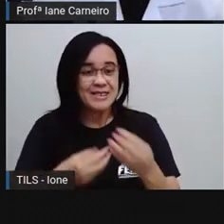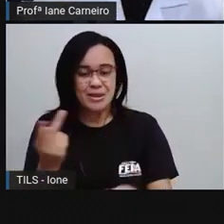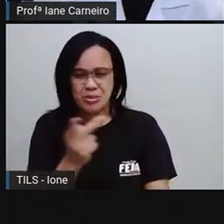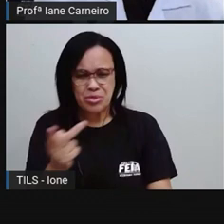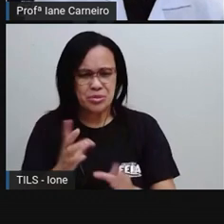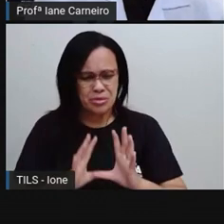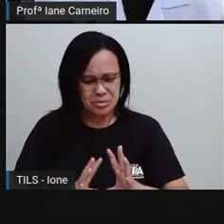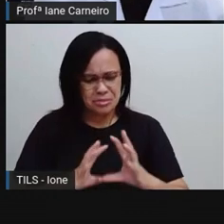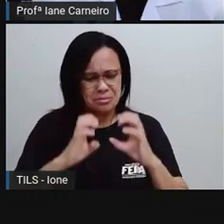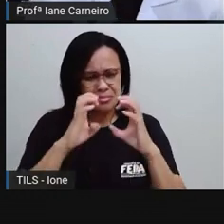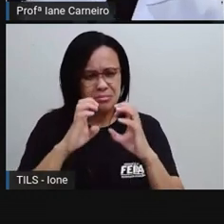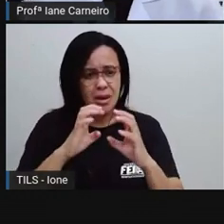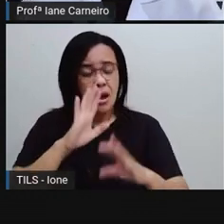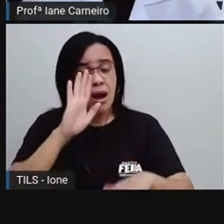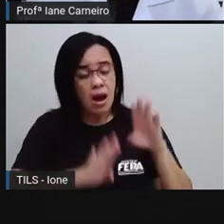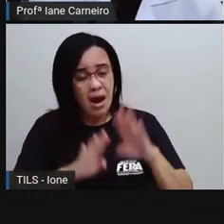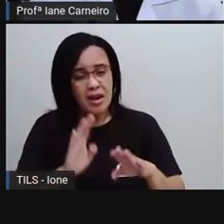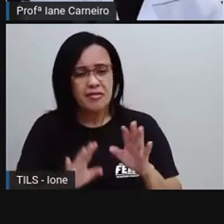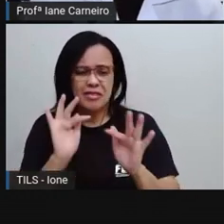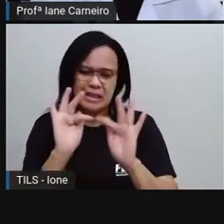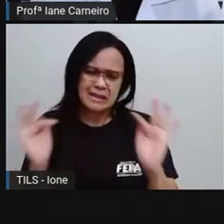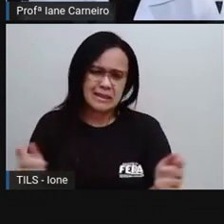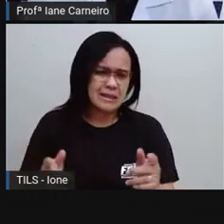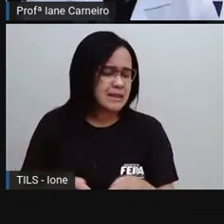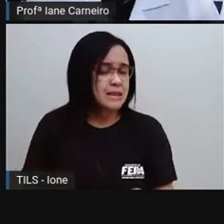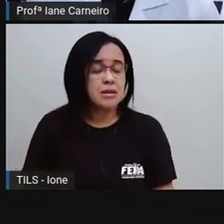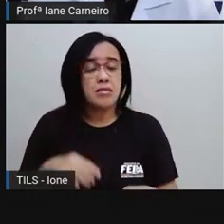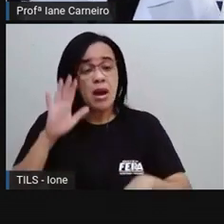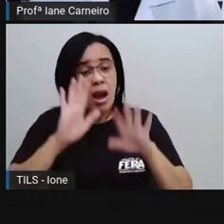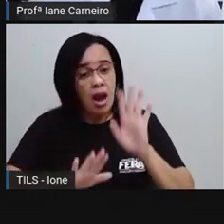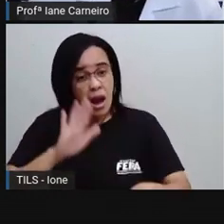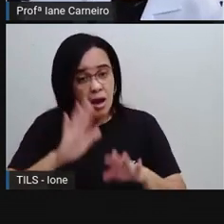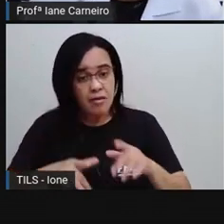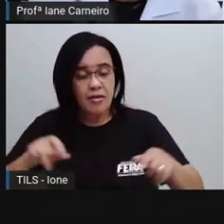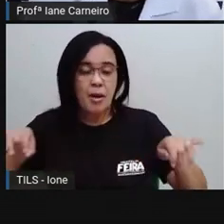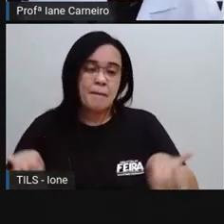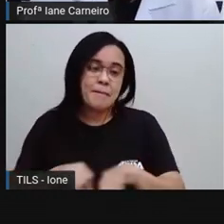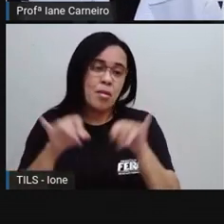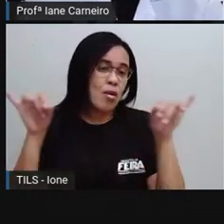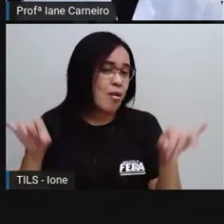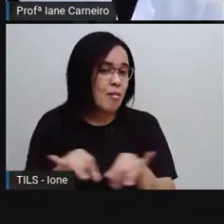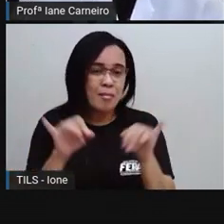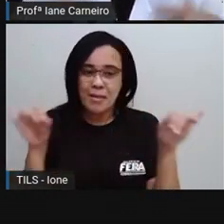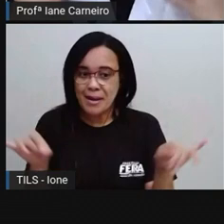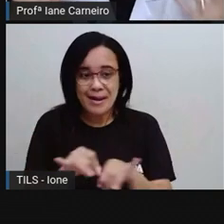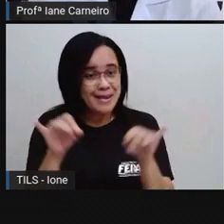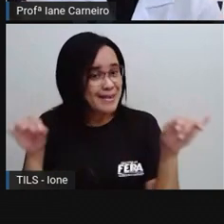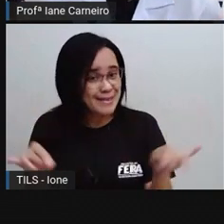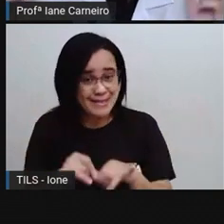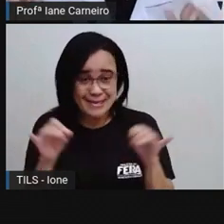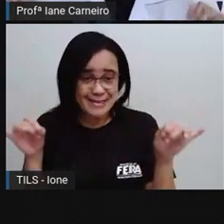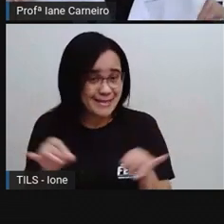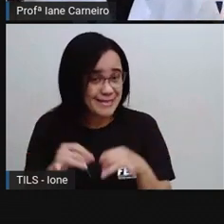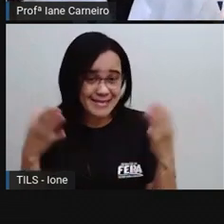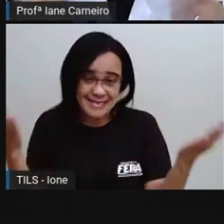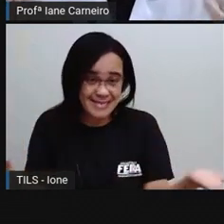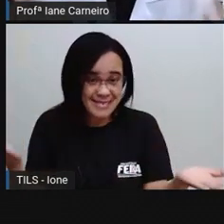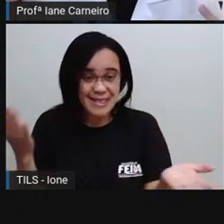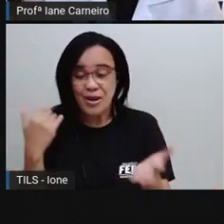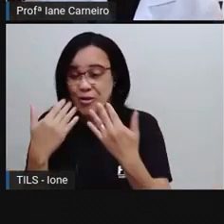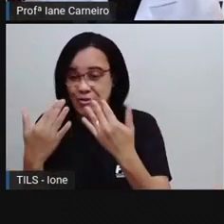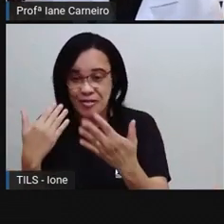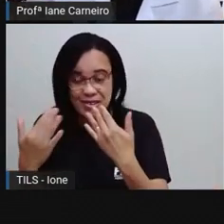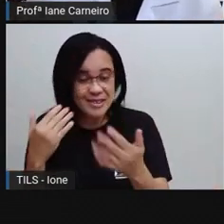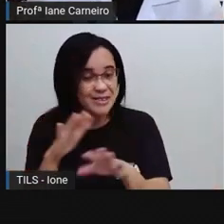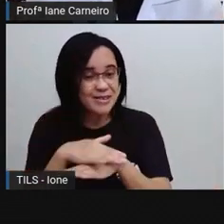foi uma coisa bem simples que poderiam ter resolvido só conversando, né? Só dando um tempo para o outro. Às